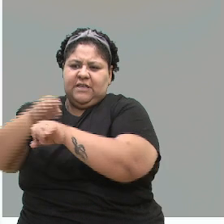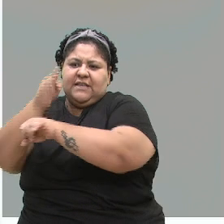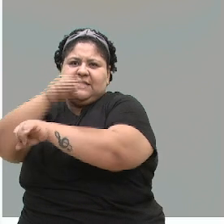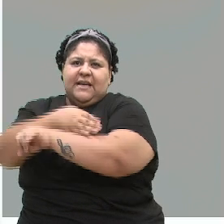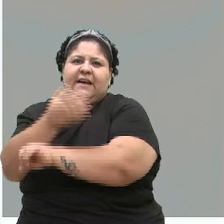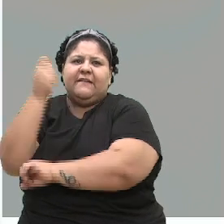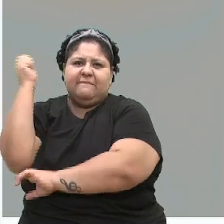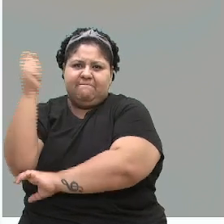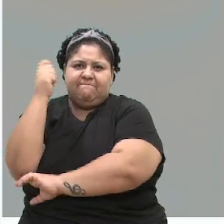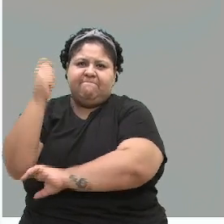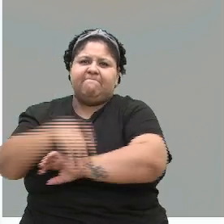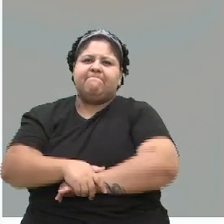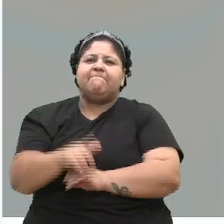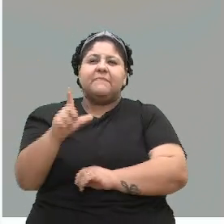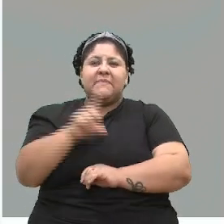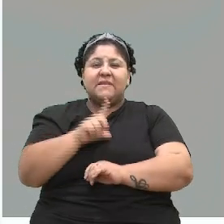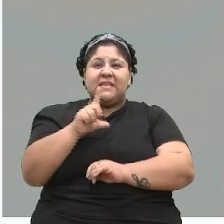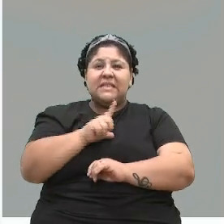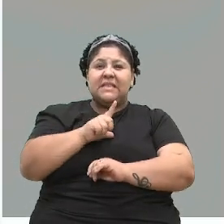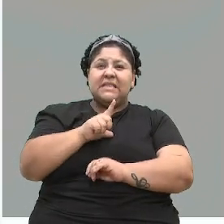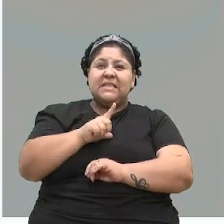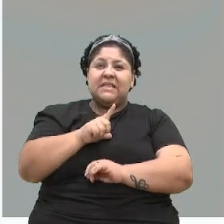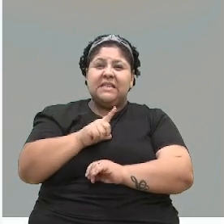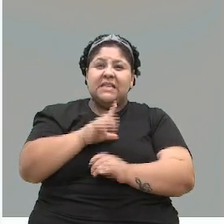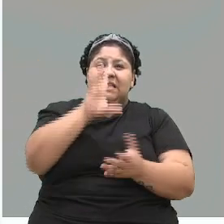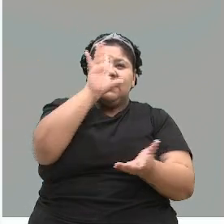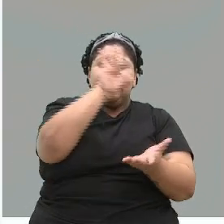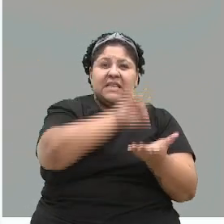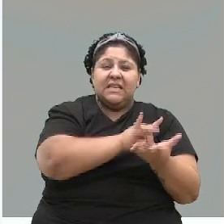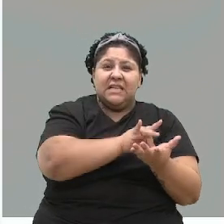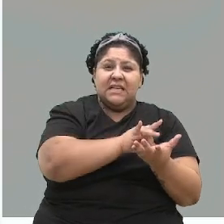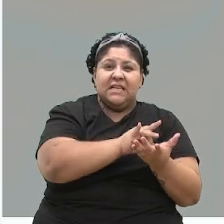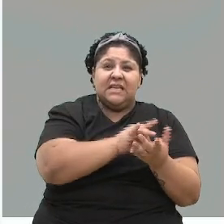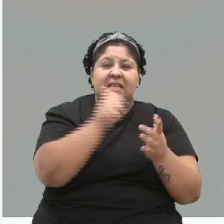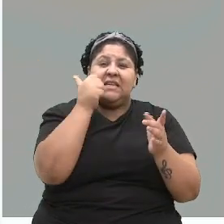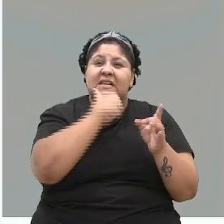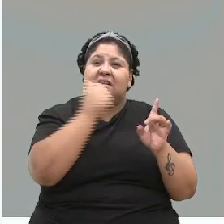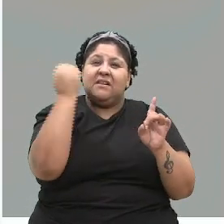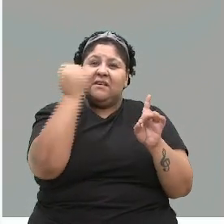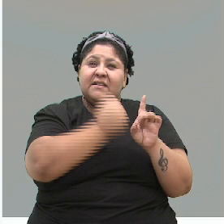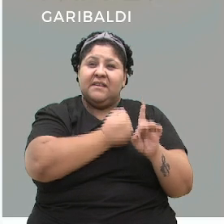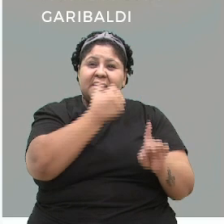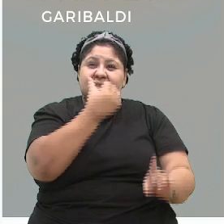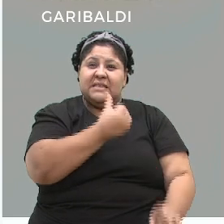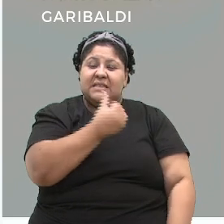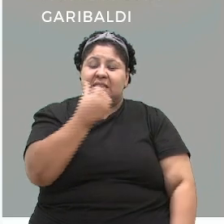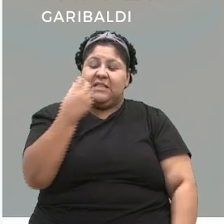Houve registros de feminicídios consumados em 62 municípios gaúchos.